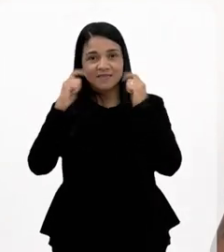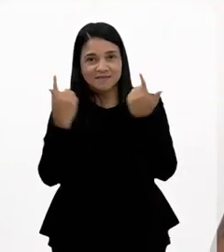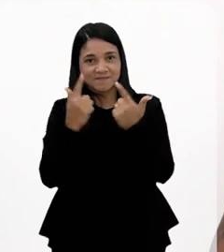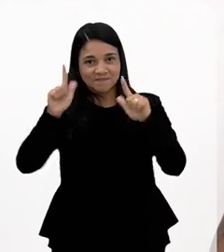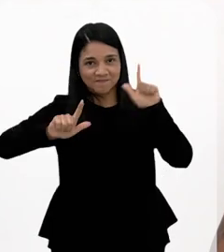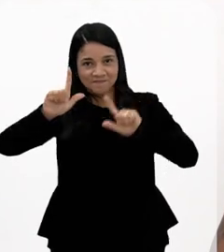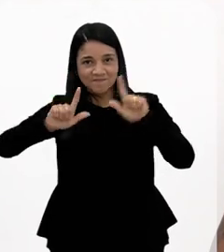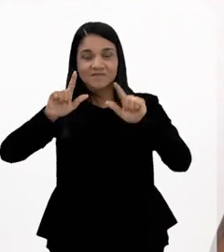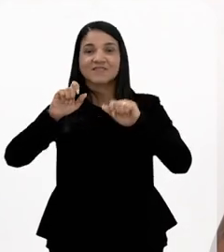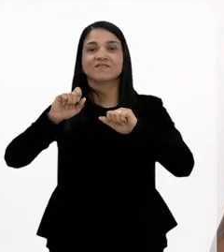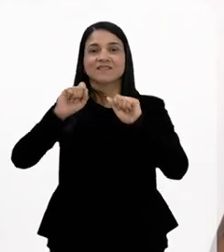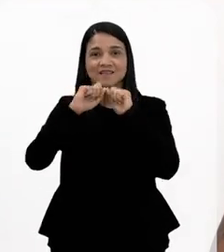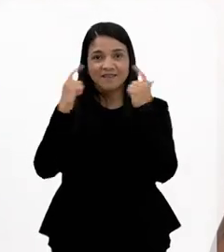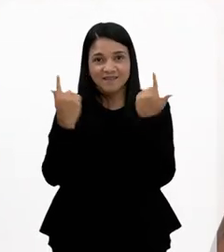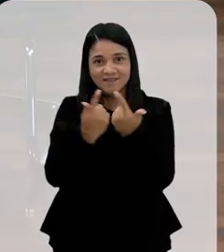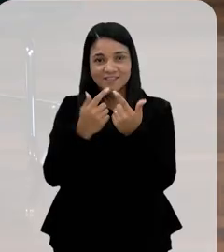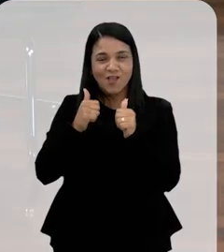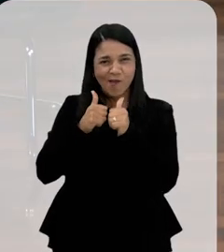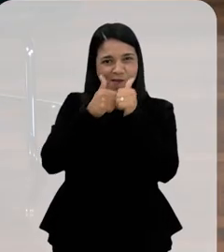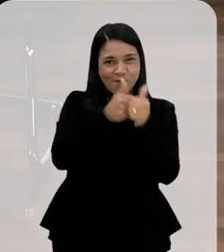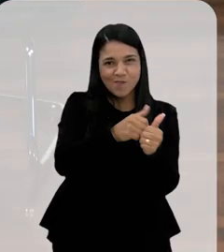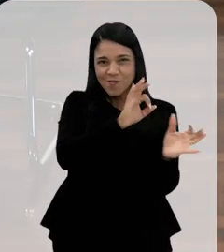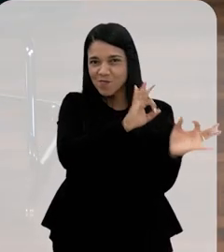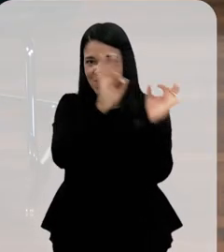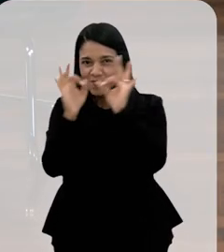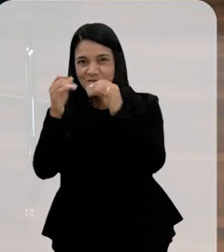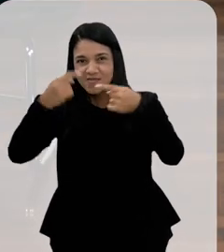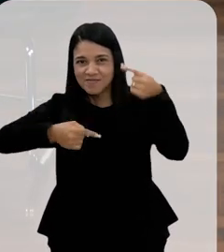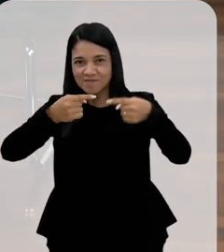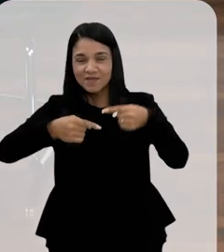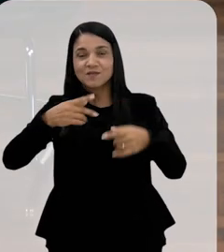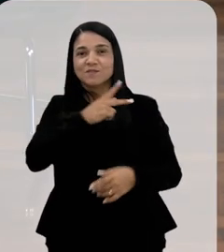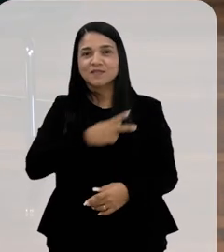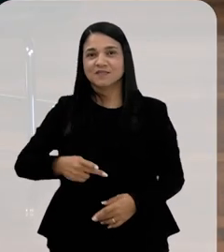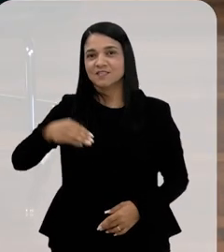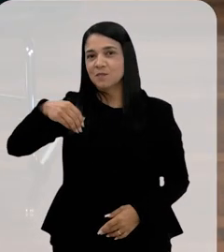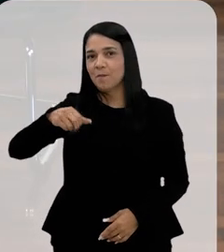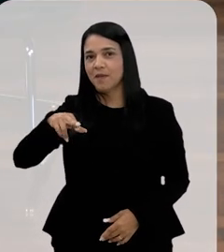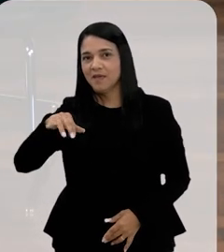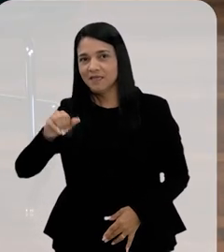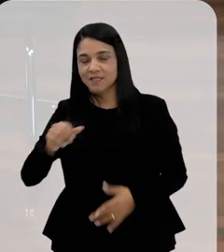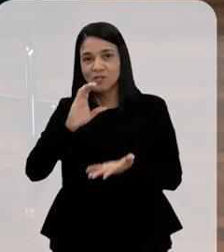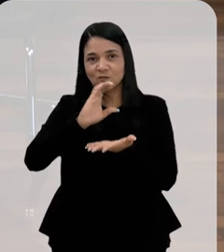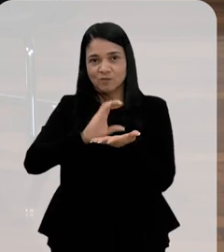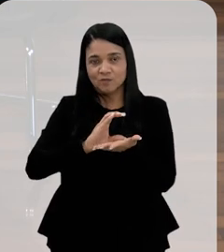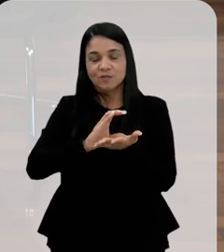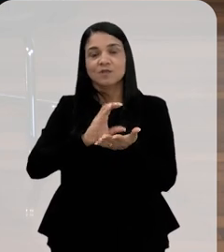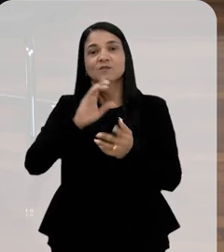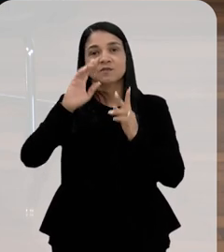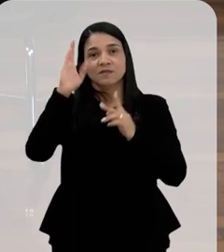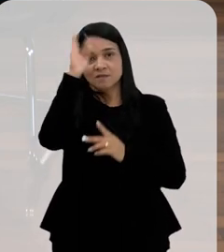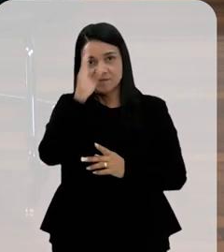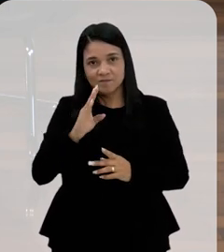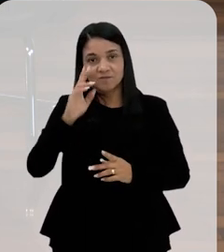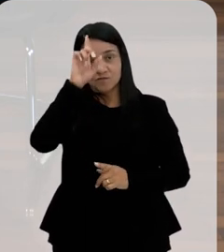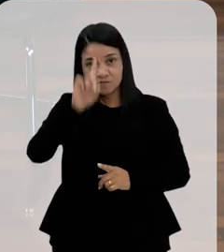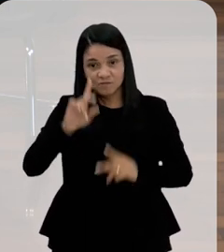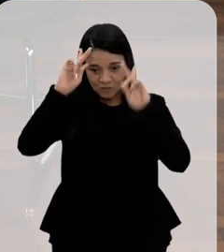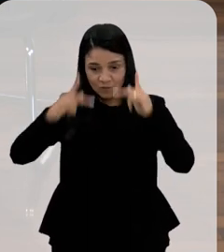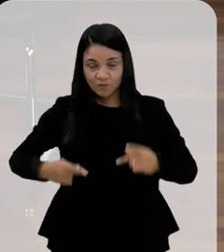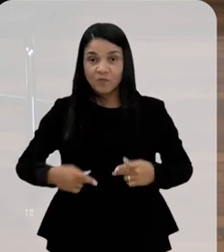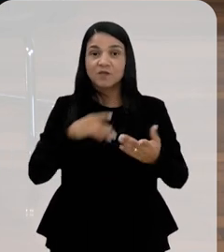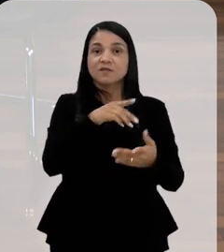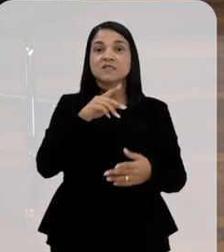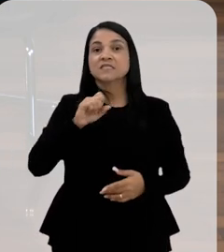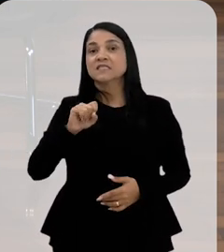Legislativa do Estado do Rio de Janeiro, a TV Alesi. Nos acompanhou aqui nesse debate a presidenta Marina Derma, do Conselho Nacional de Direitos Humanos,